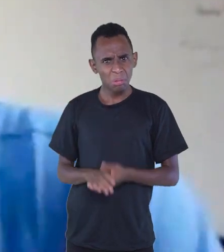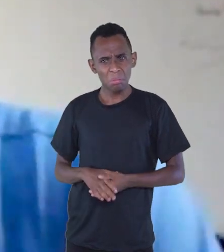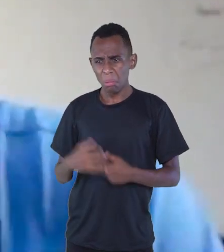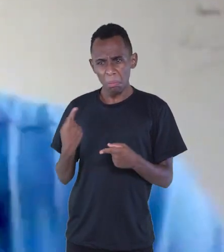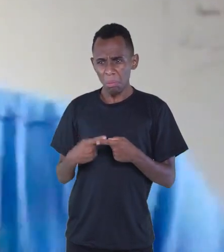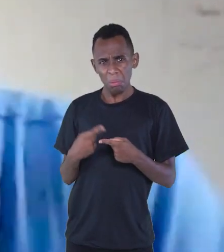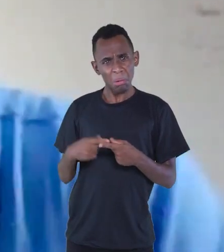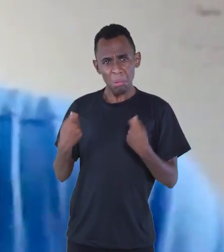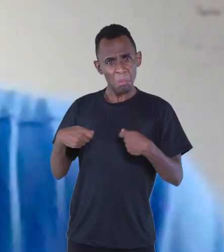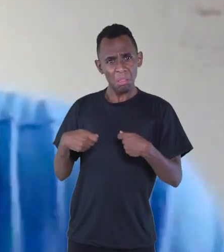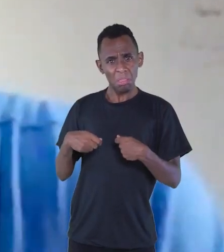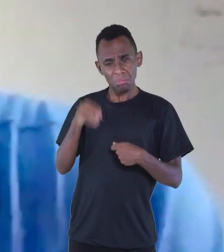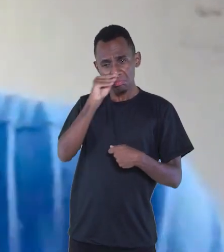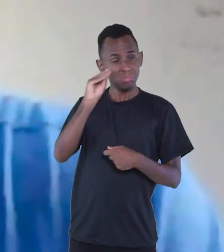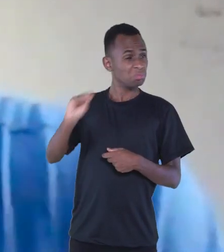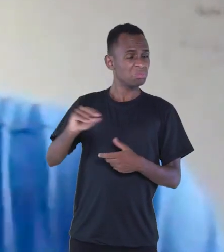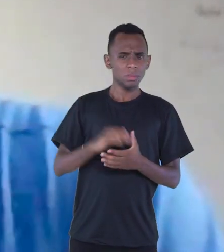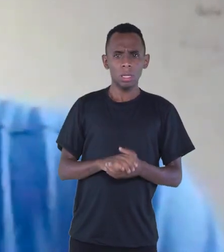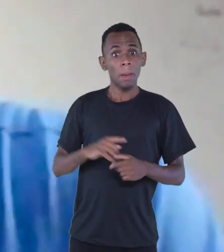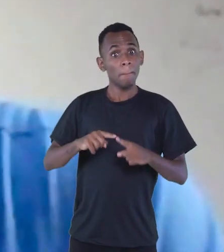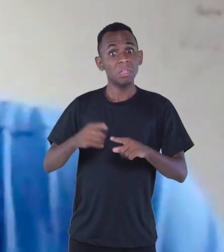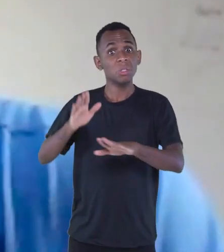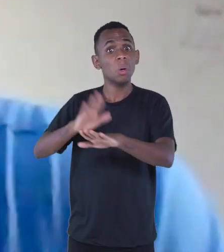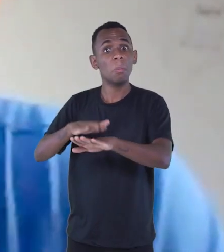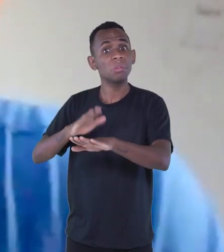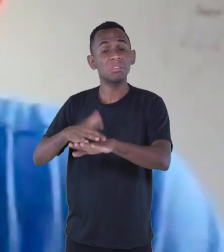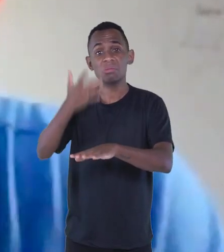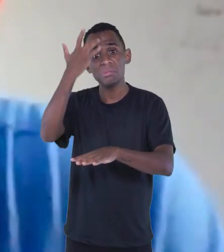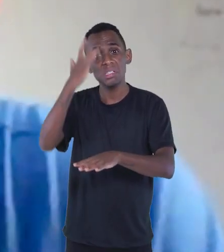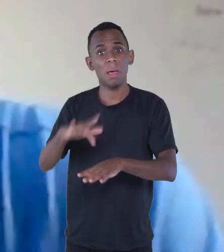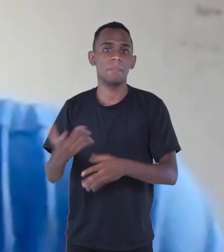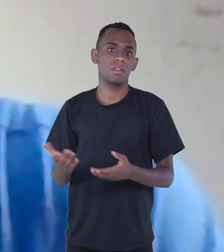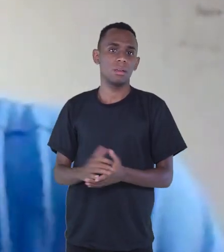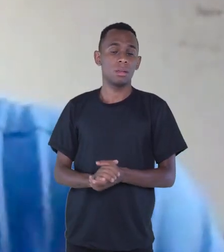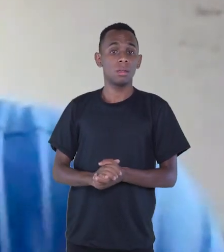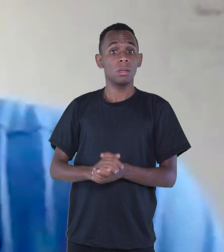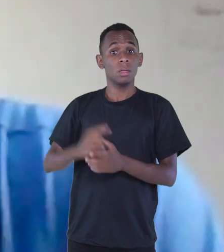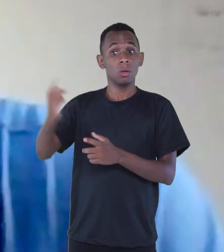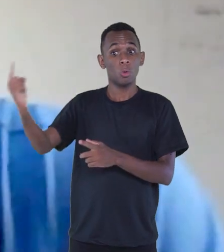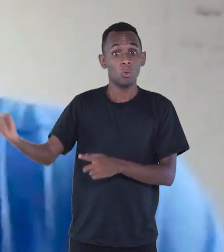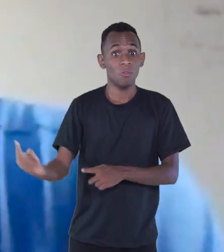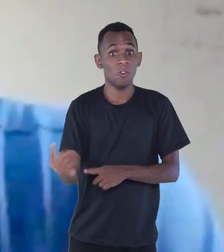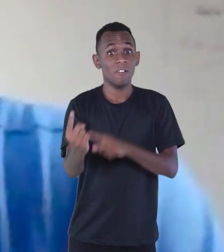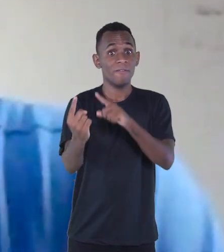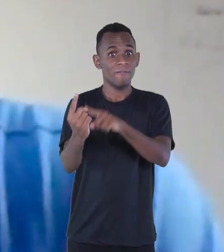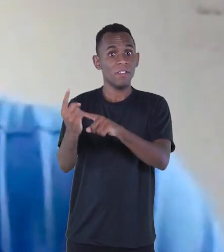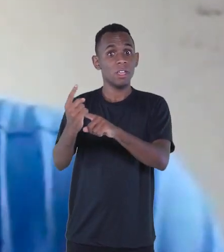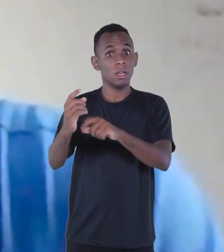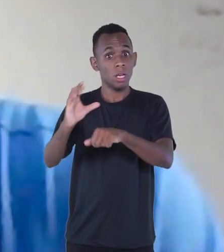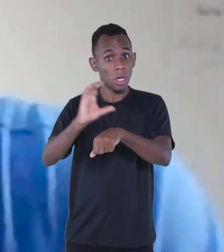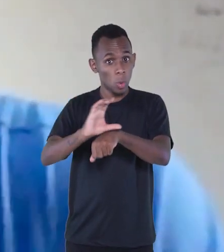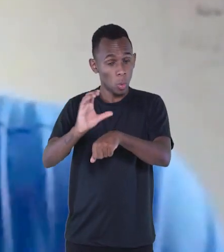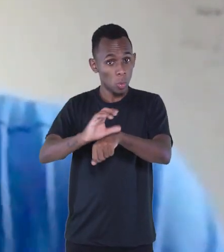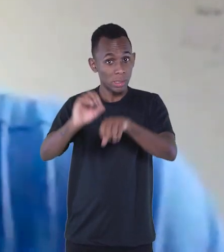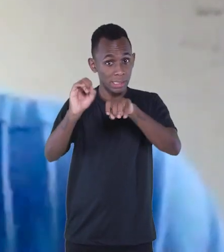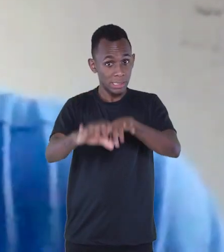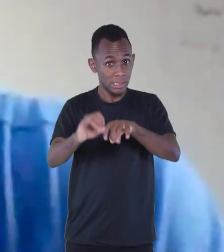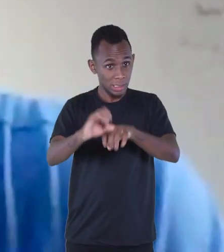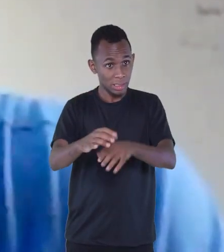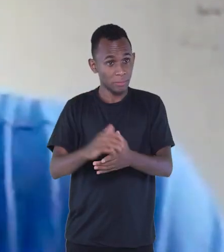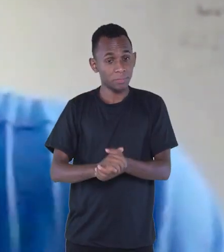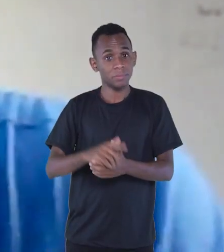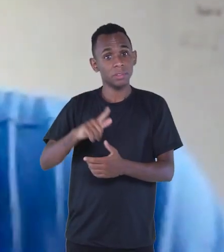é essa? E eu não sabia do que se tratava. E quem vinha dar o curso era ninguém mais, ninguém menos, que é enorme